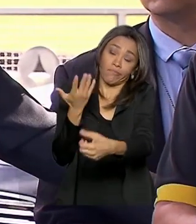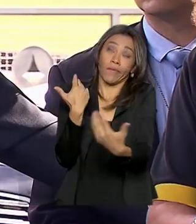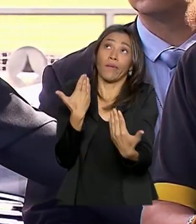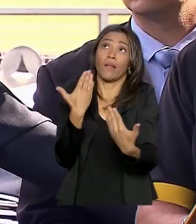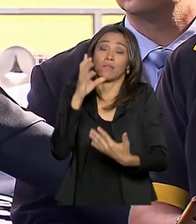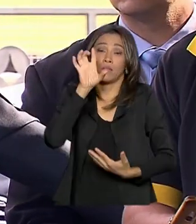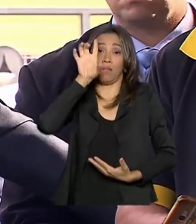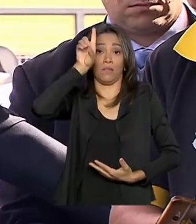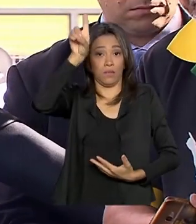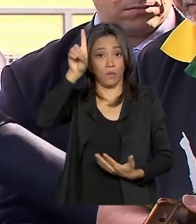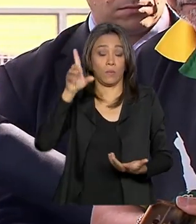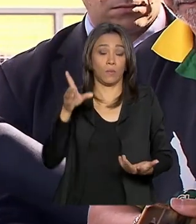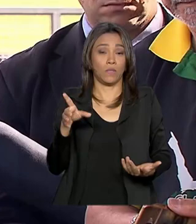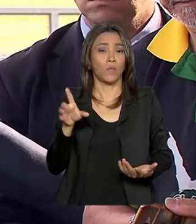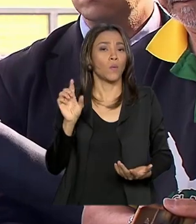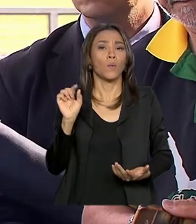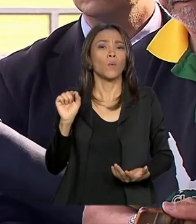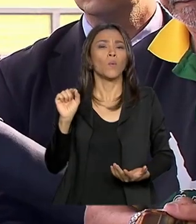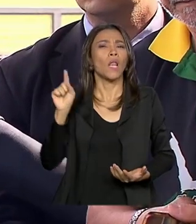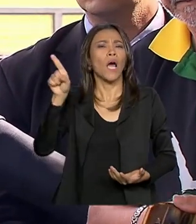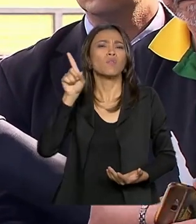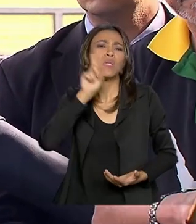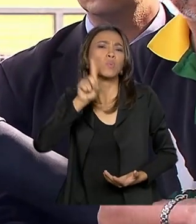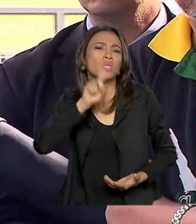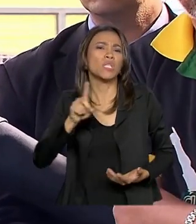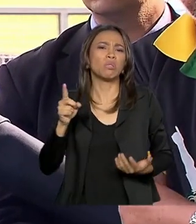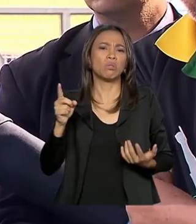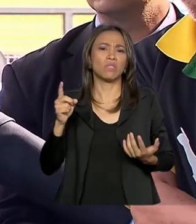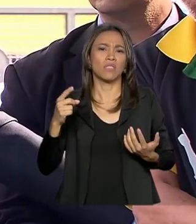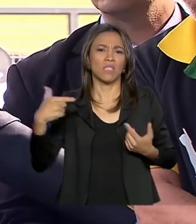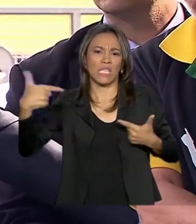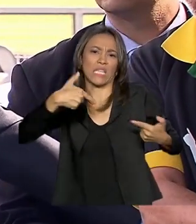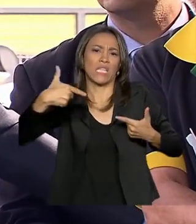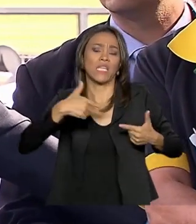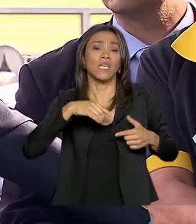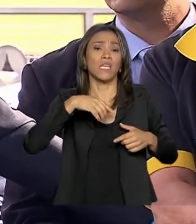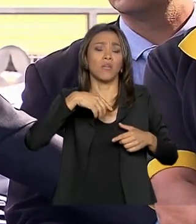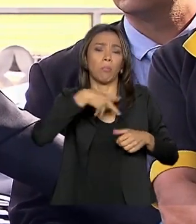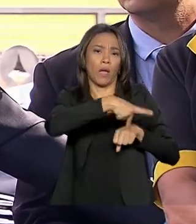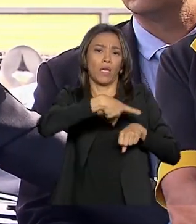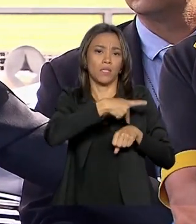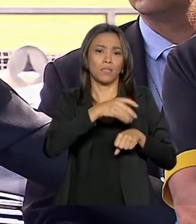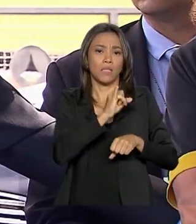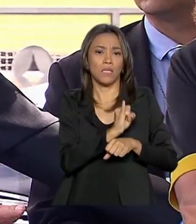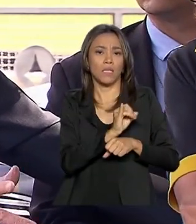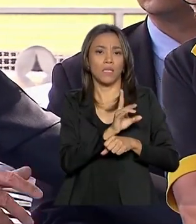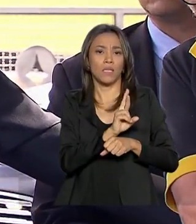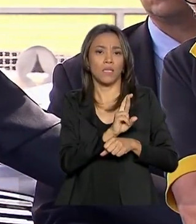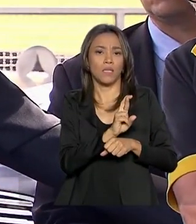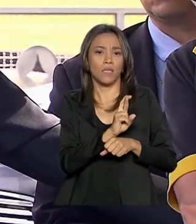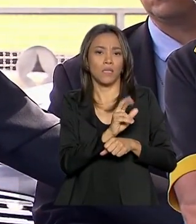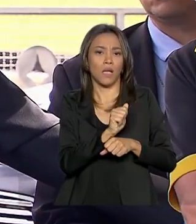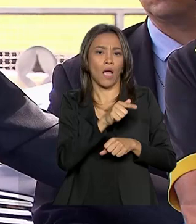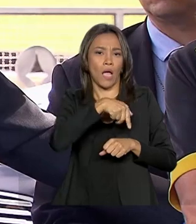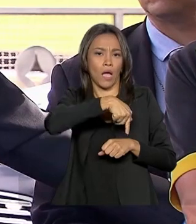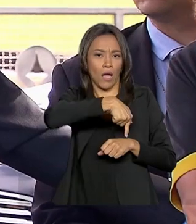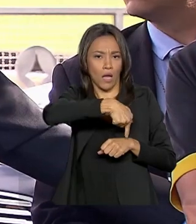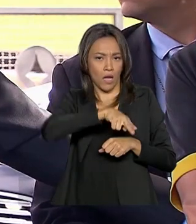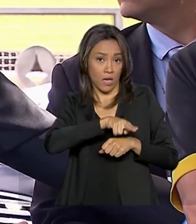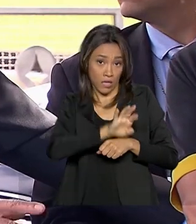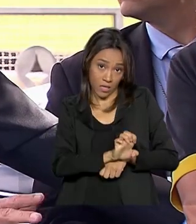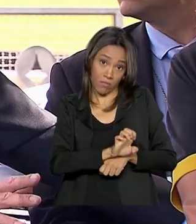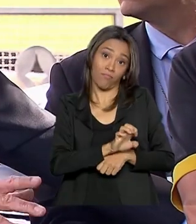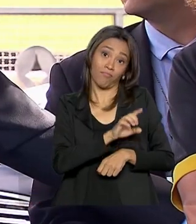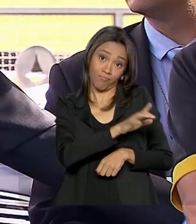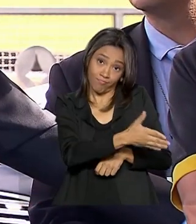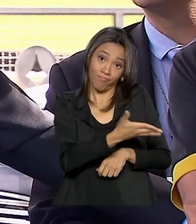a questão lá dos Estados Unidos e Iraque, o general lá, que não é general, que perdeu